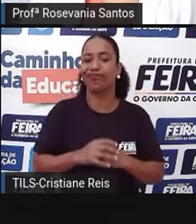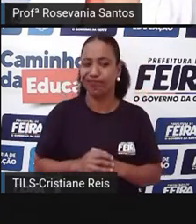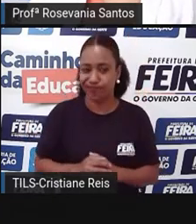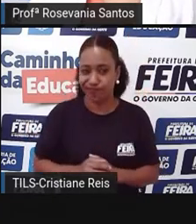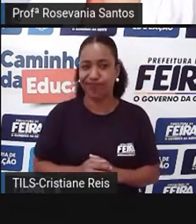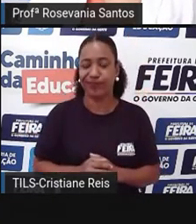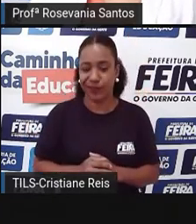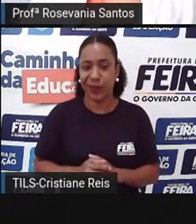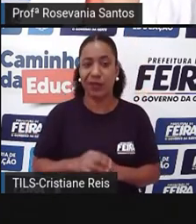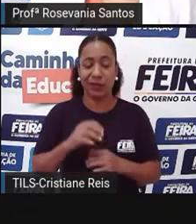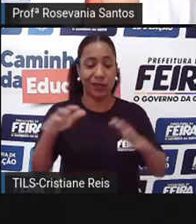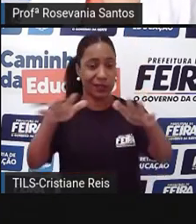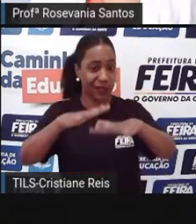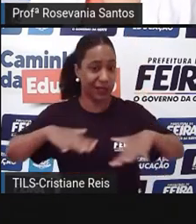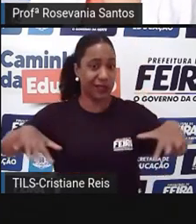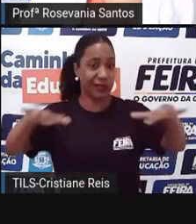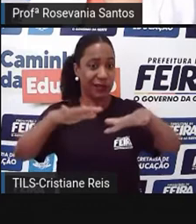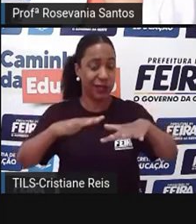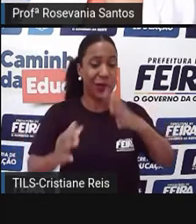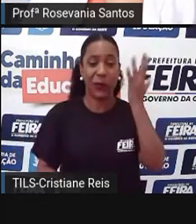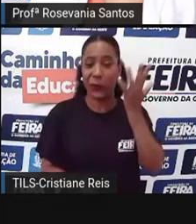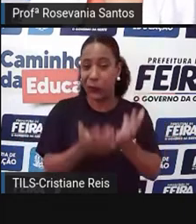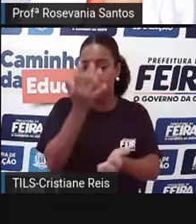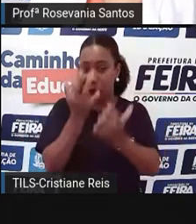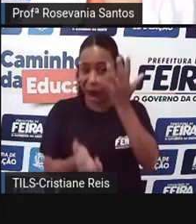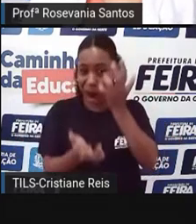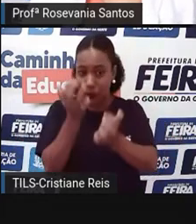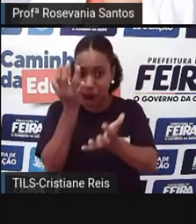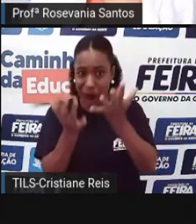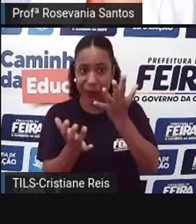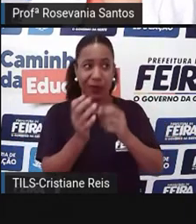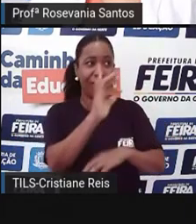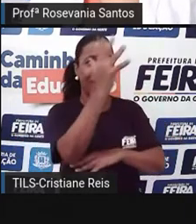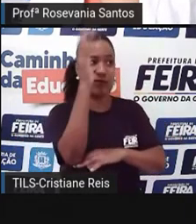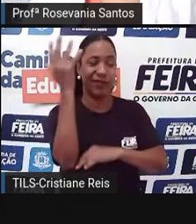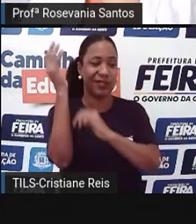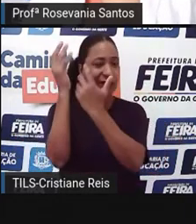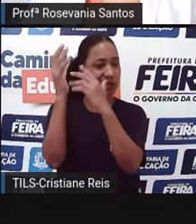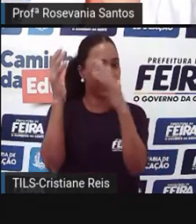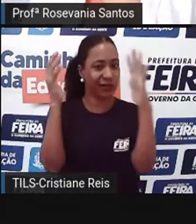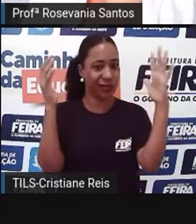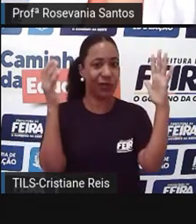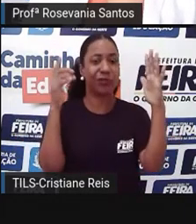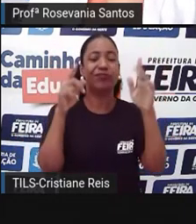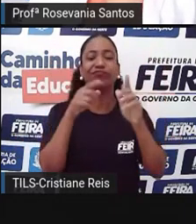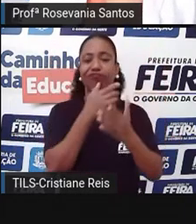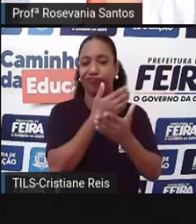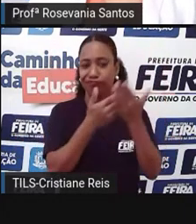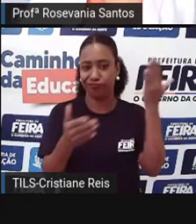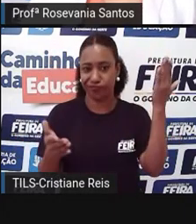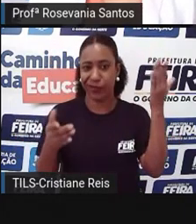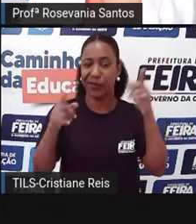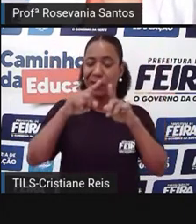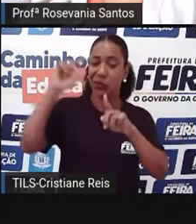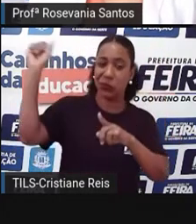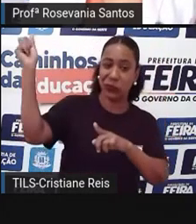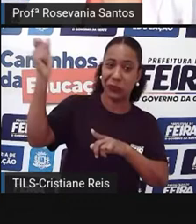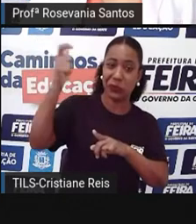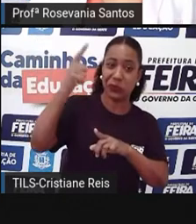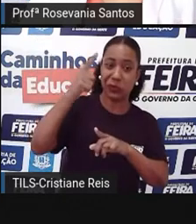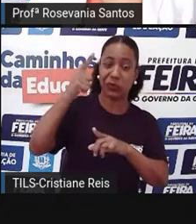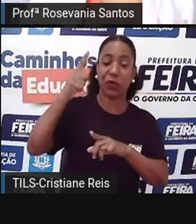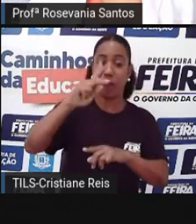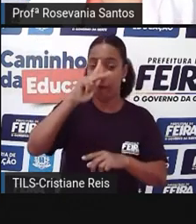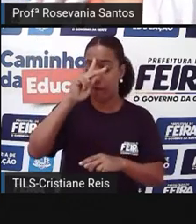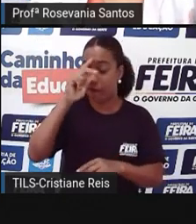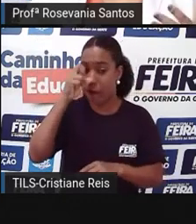queimado eu tenho, mais a perda da vegetação, mais a influência, né, da incidência dos raios solares, também dificulta a